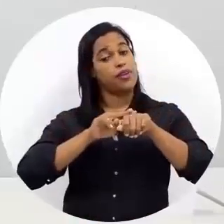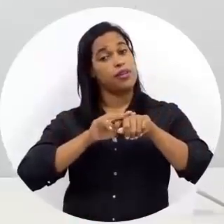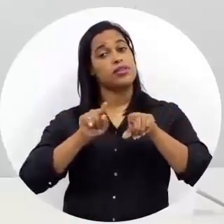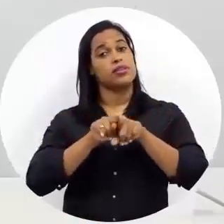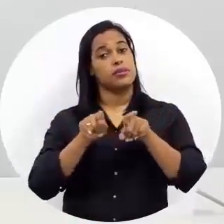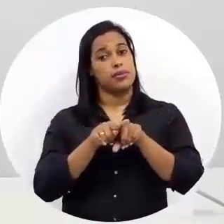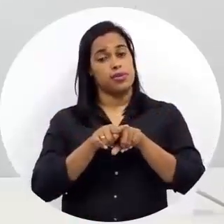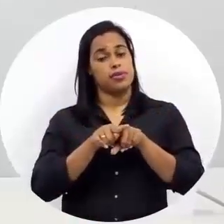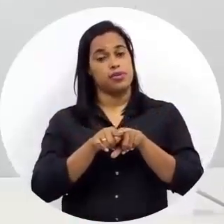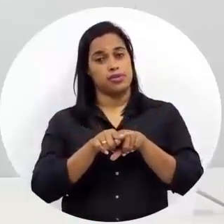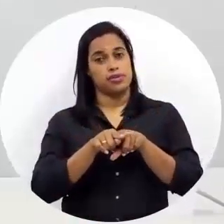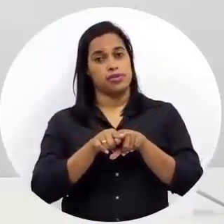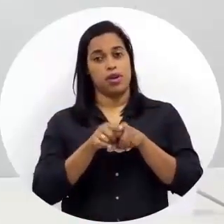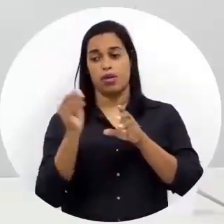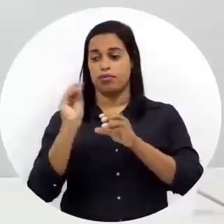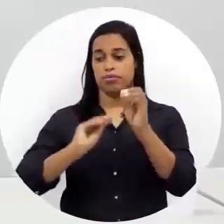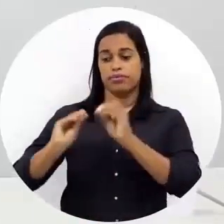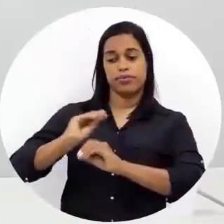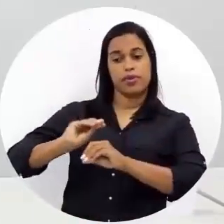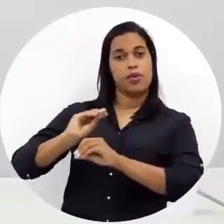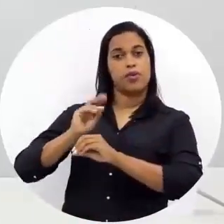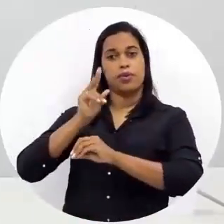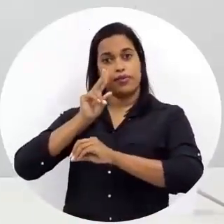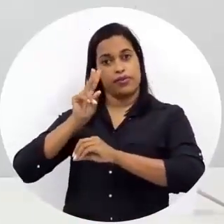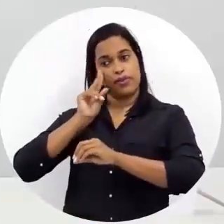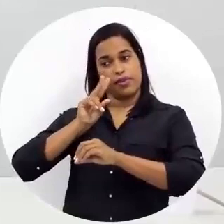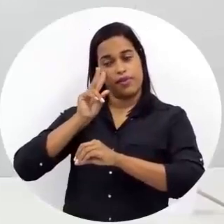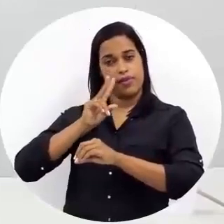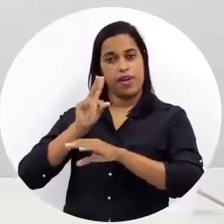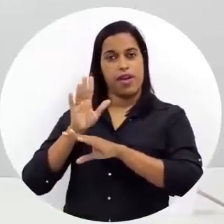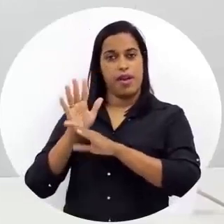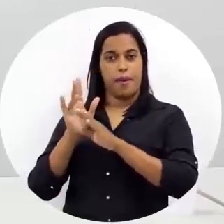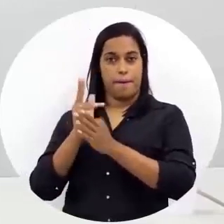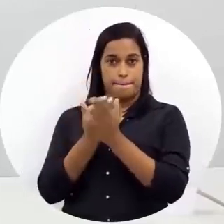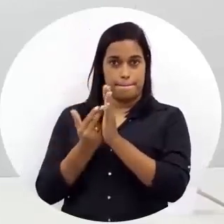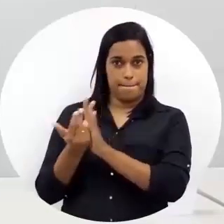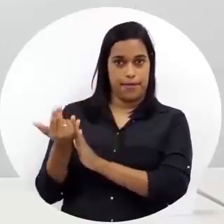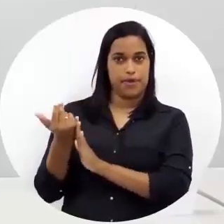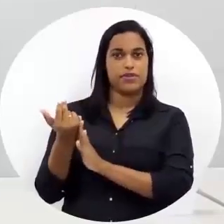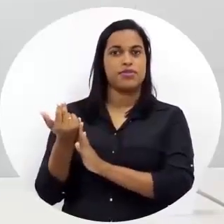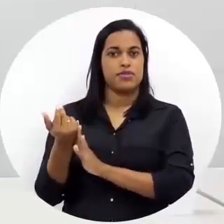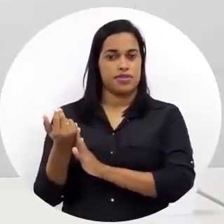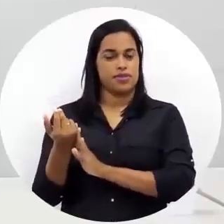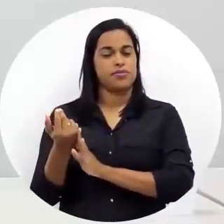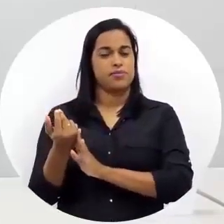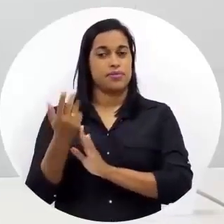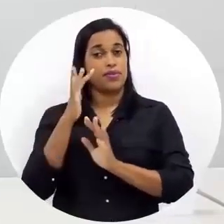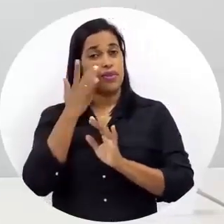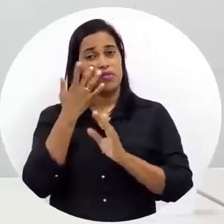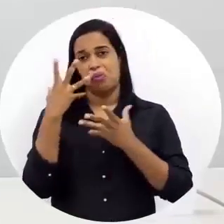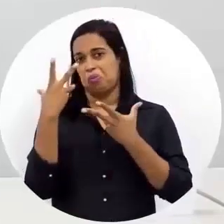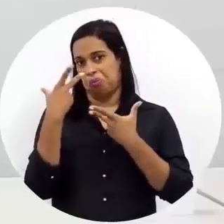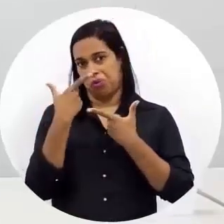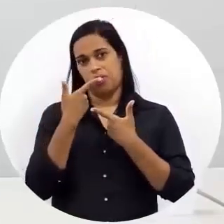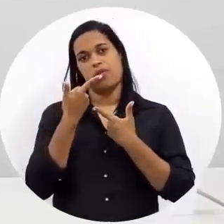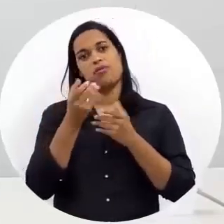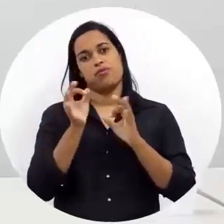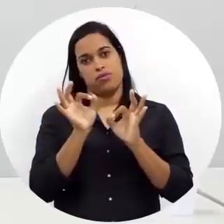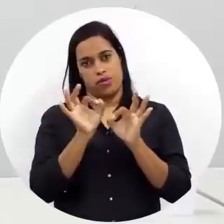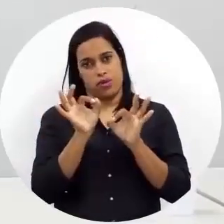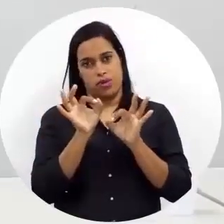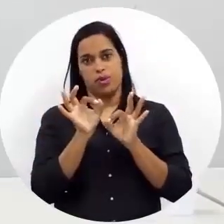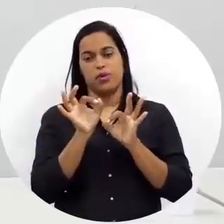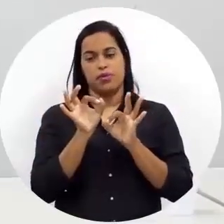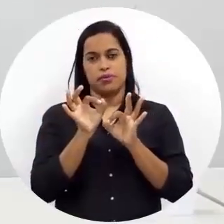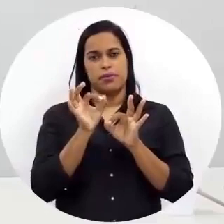como você pode ver, eu também coloquei algumas imagens para vocês verem e você, há de conviver que fica muito bonito,